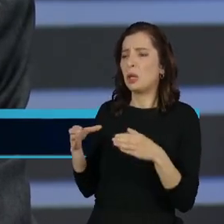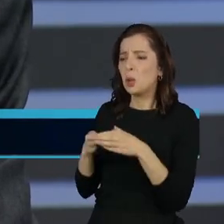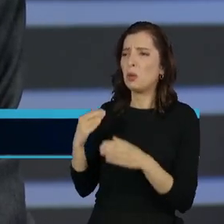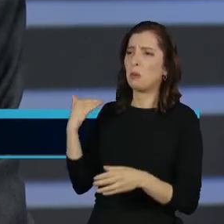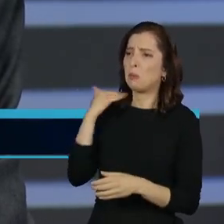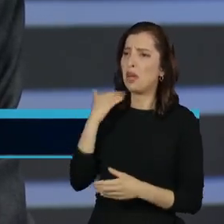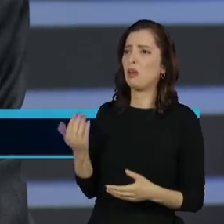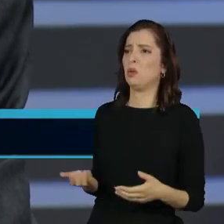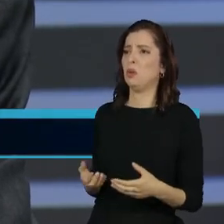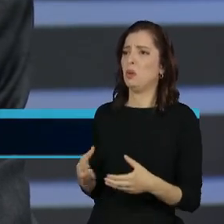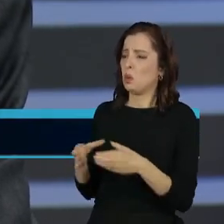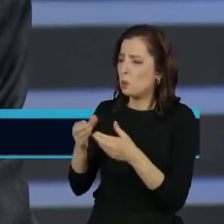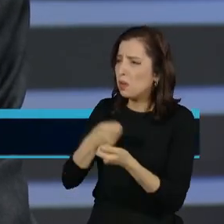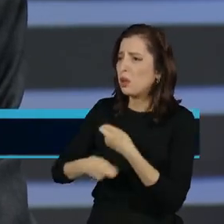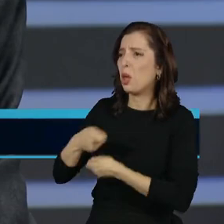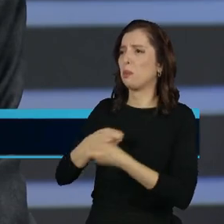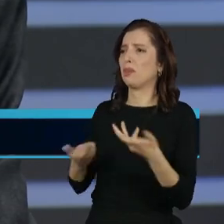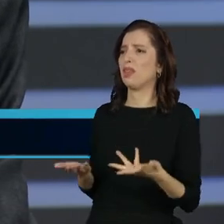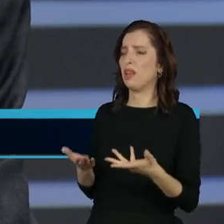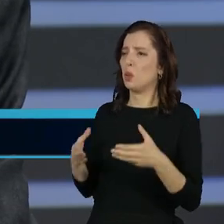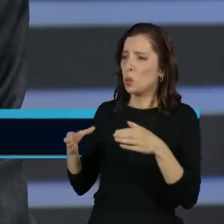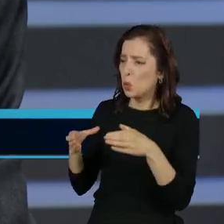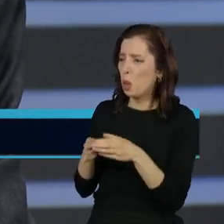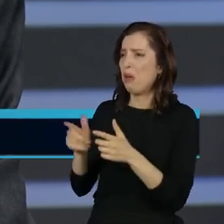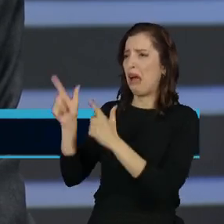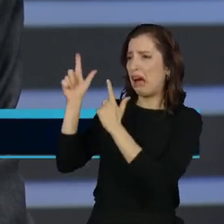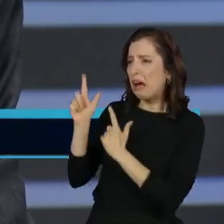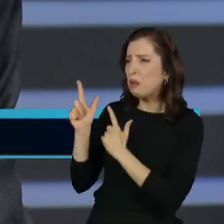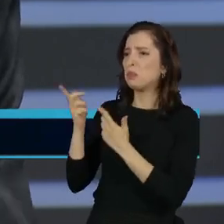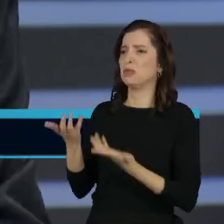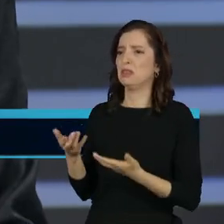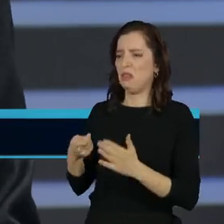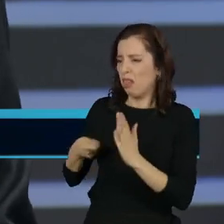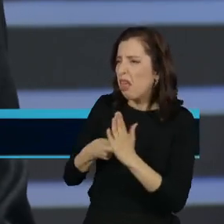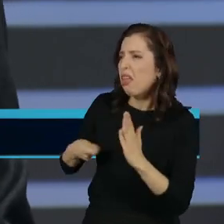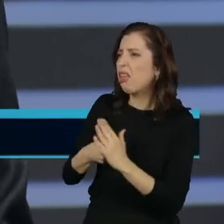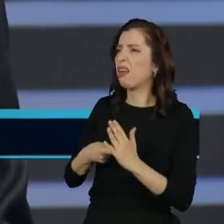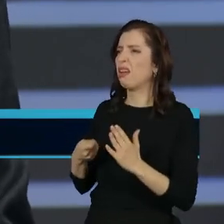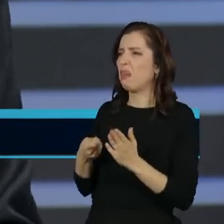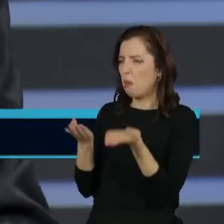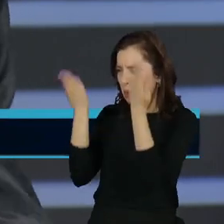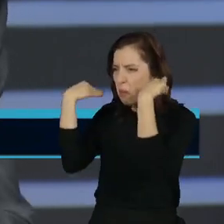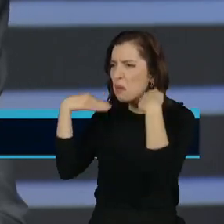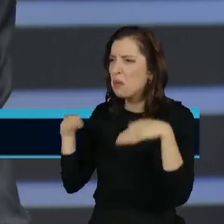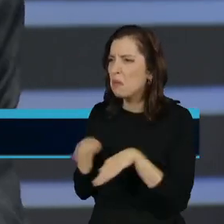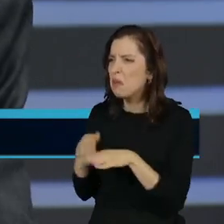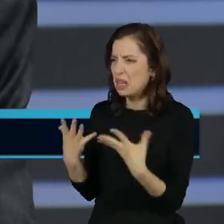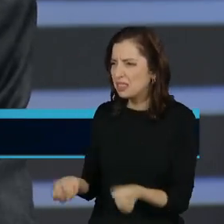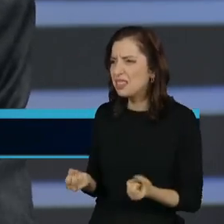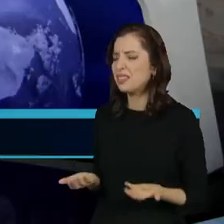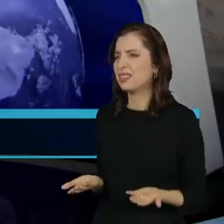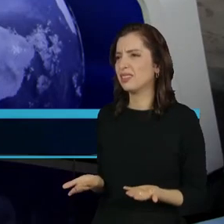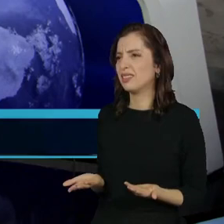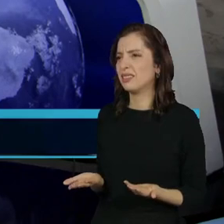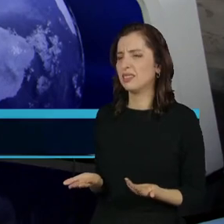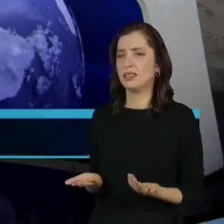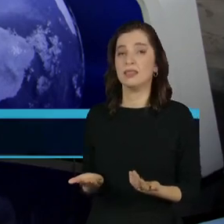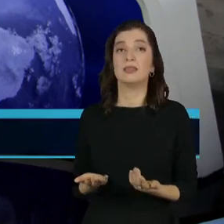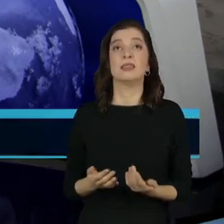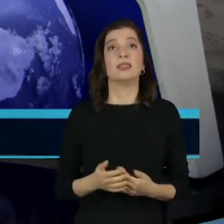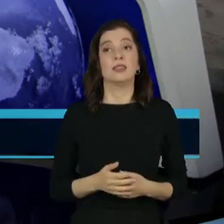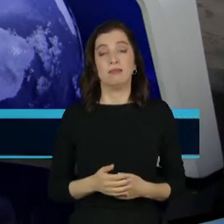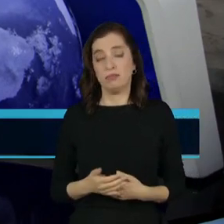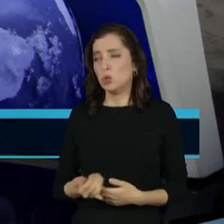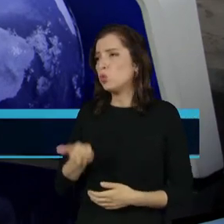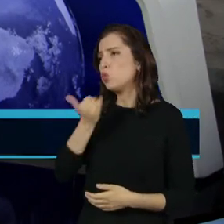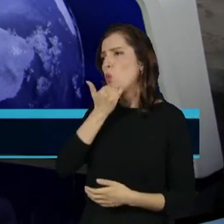a indústria de armamento, etc., etc., e é sensível a isso. Que sensibilidade é essa? É aquela sensibilidade pior. Não é